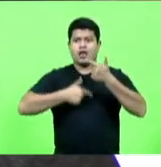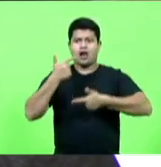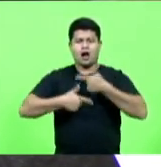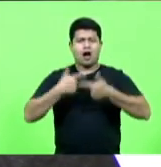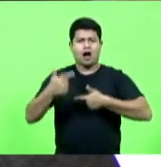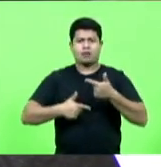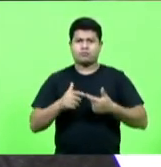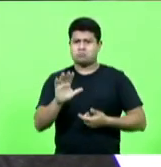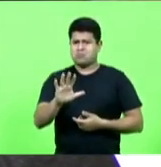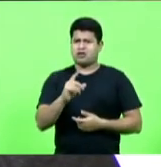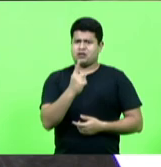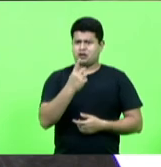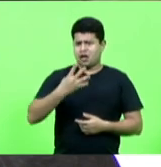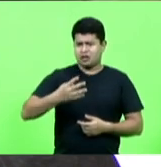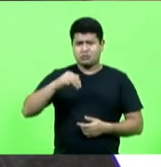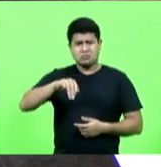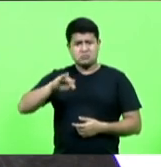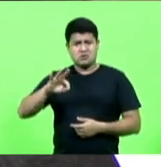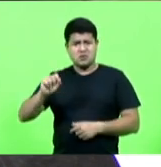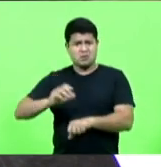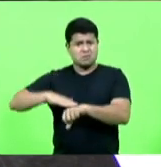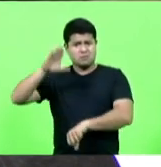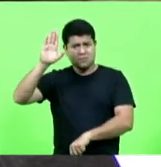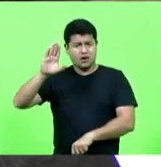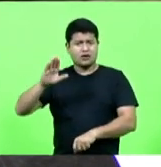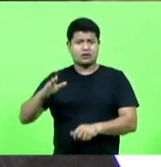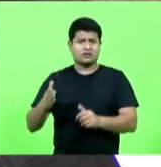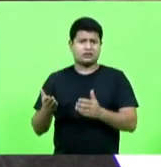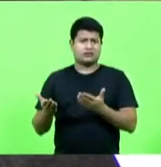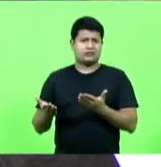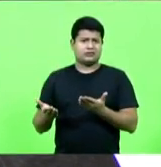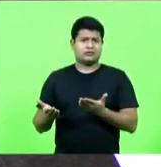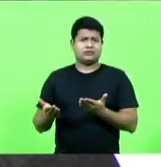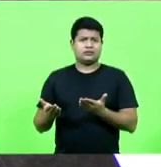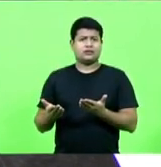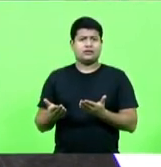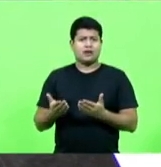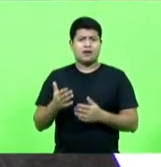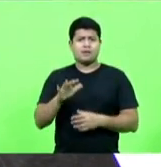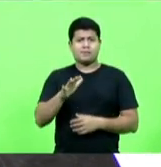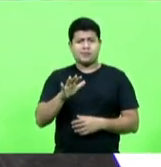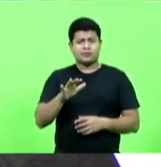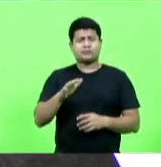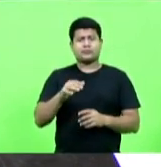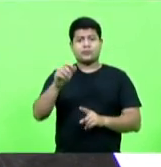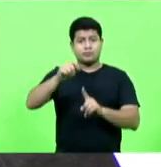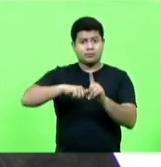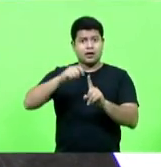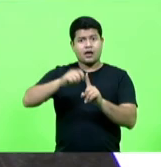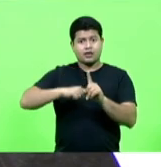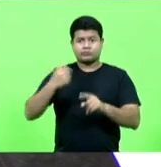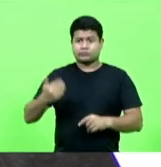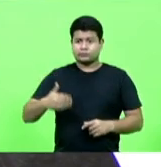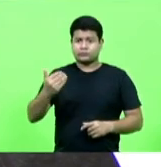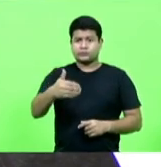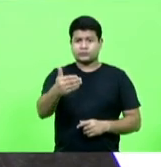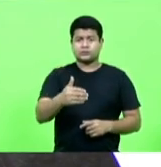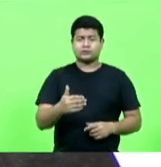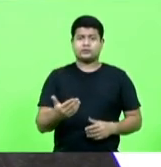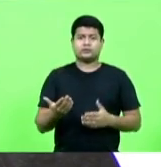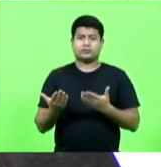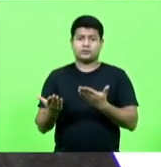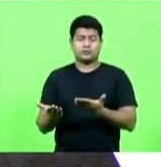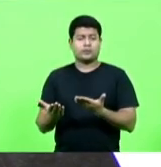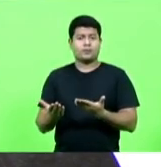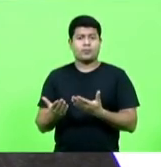R$ 14.462.517.000,00 como média por mês, vamos colocar ali R$ 14.000.000,00 arredondados como